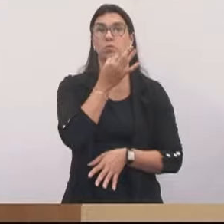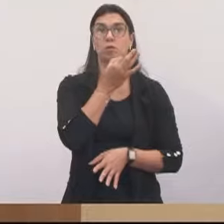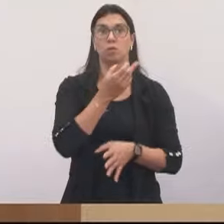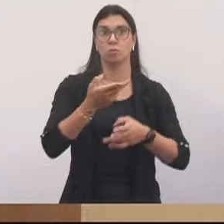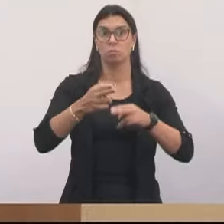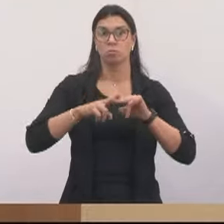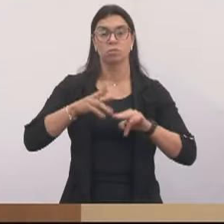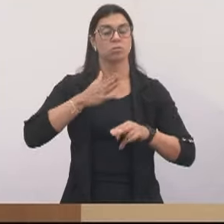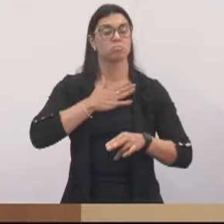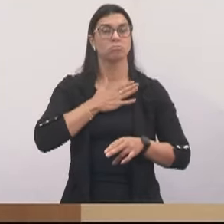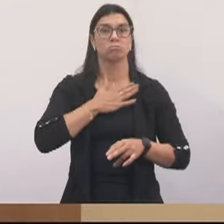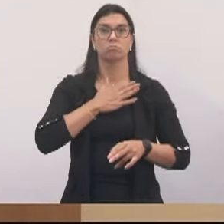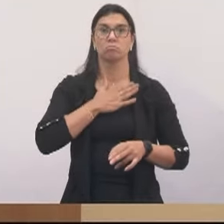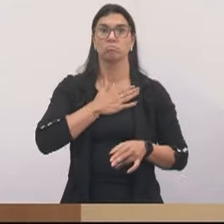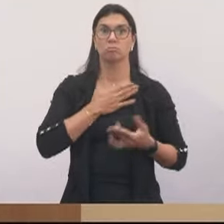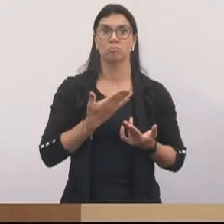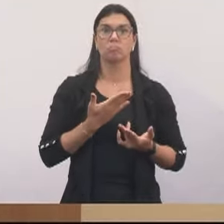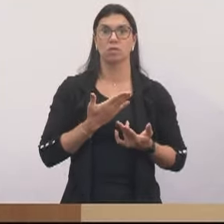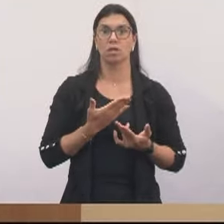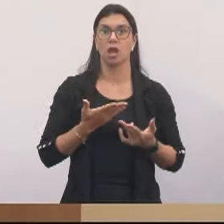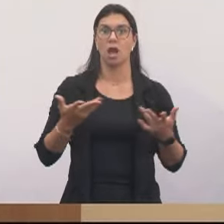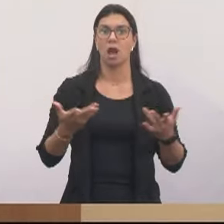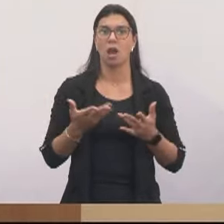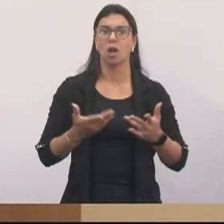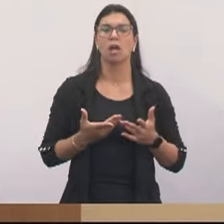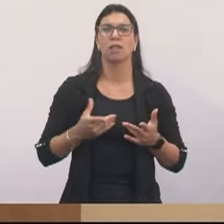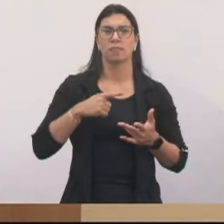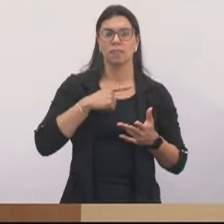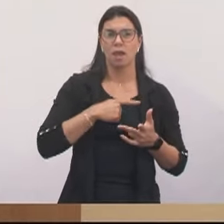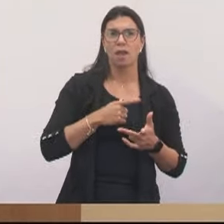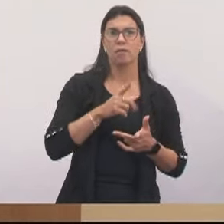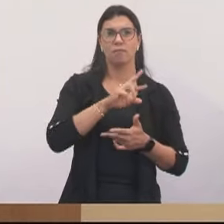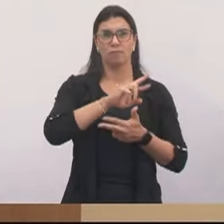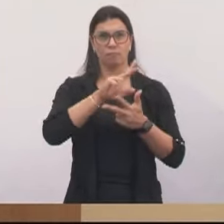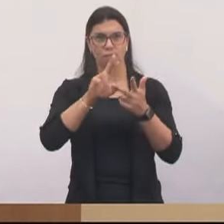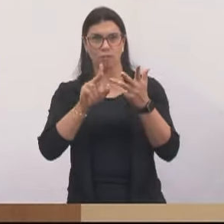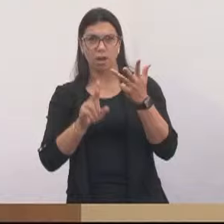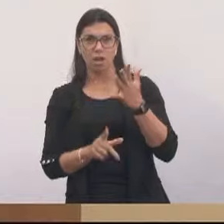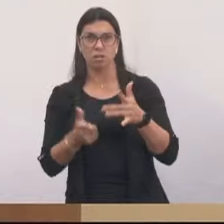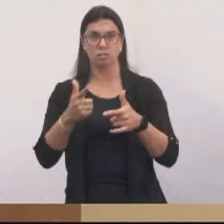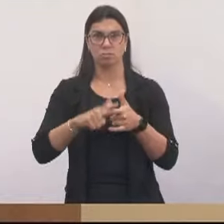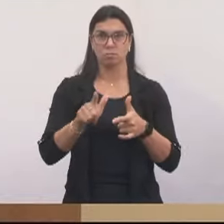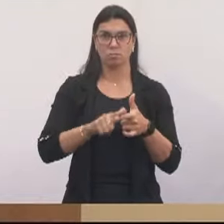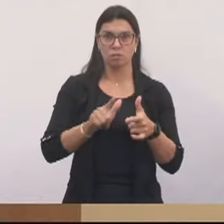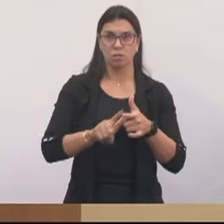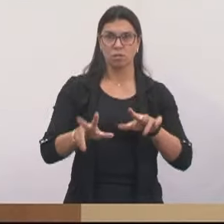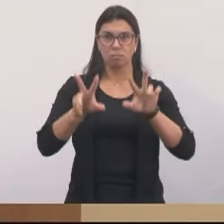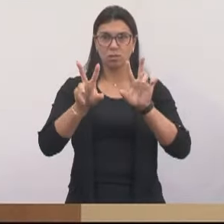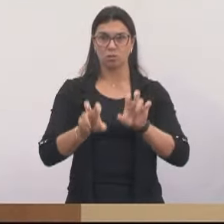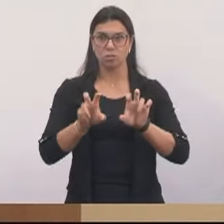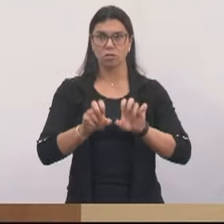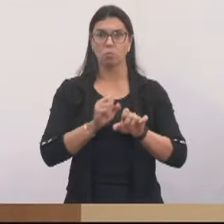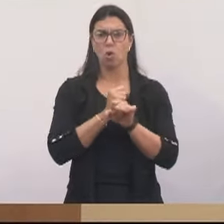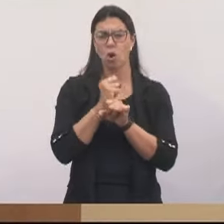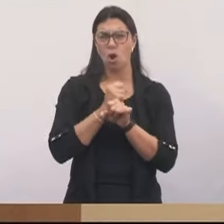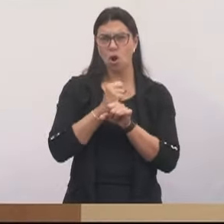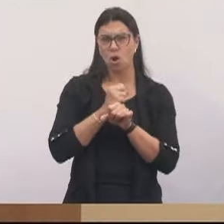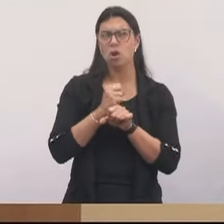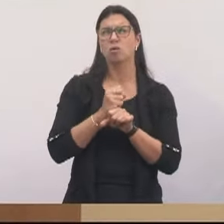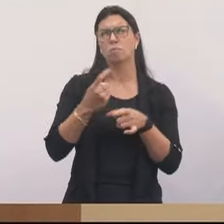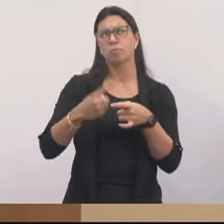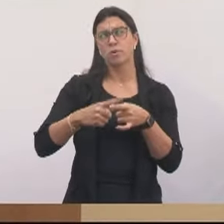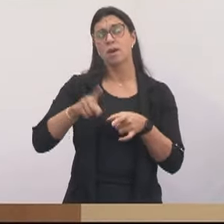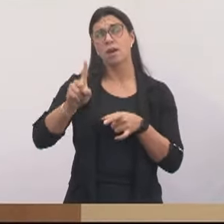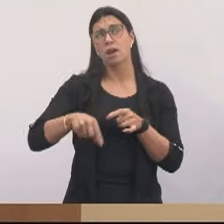essa é a minha indignação. A gente vai passar por várias questões relacionadas a isso durante este ano, porque é um ano de